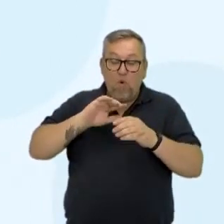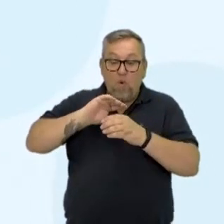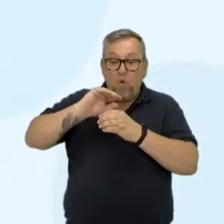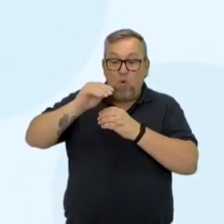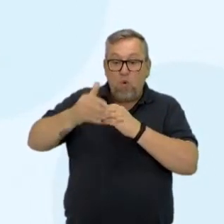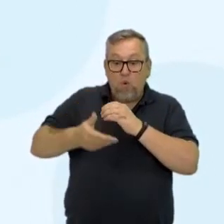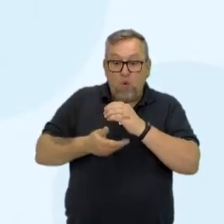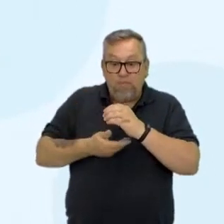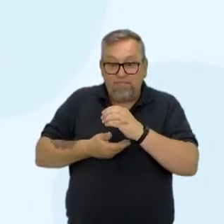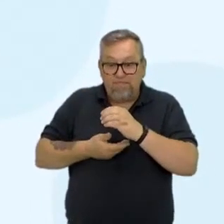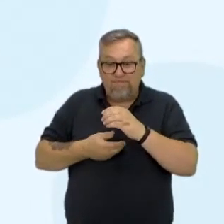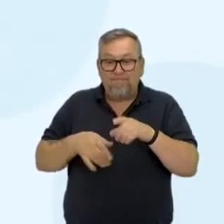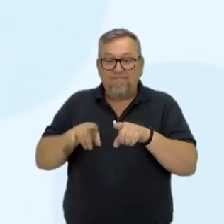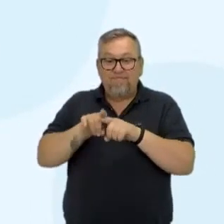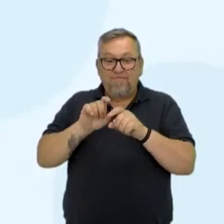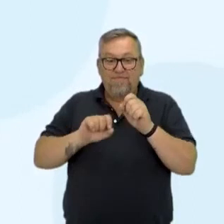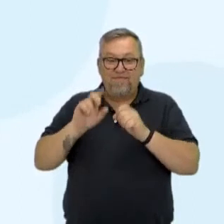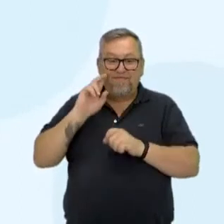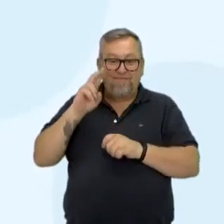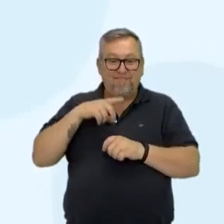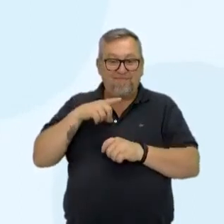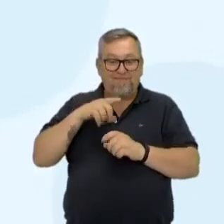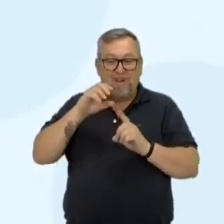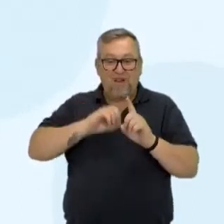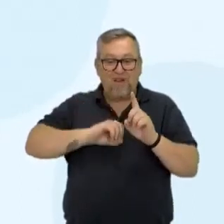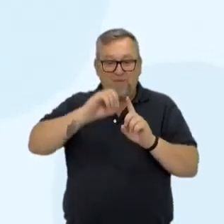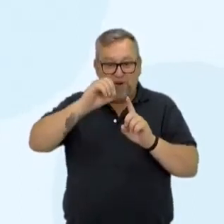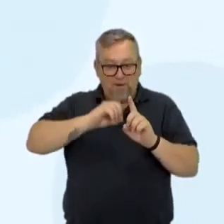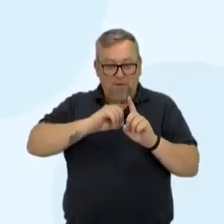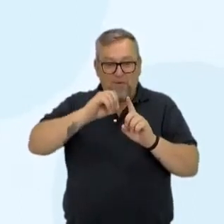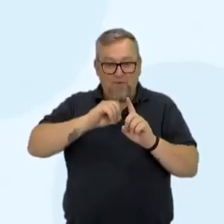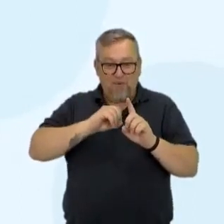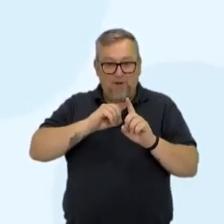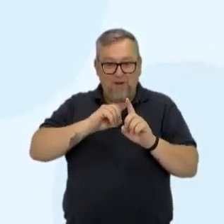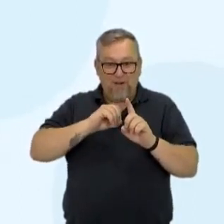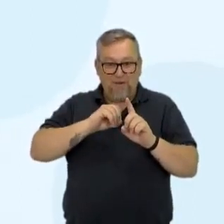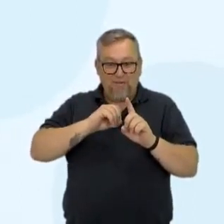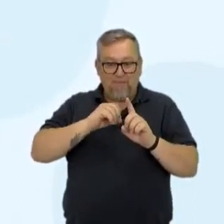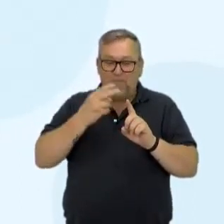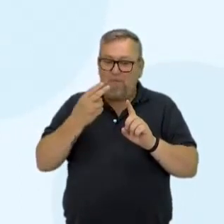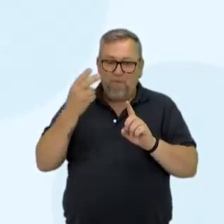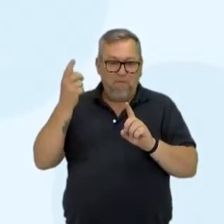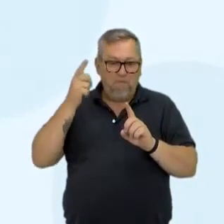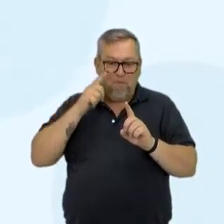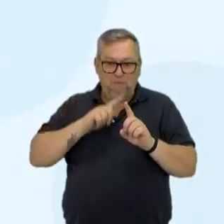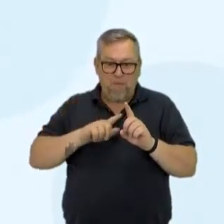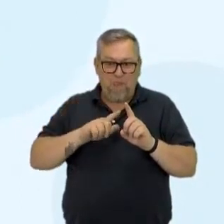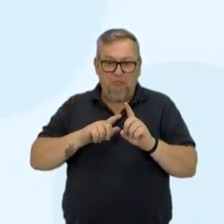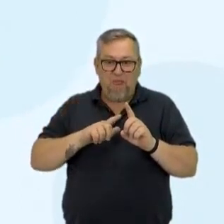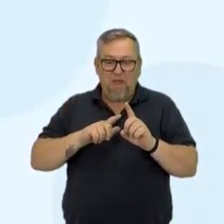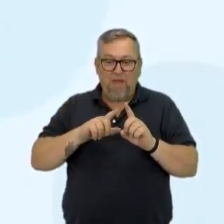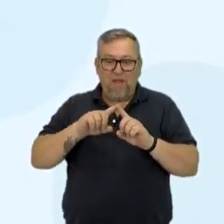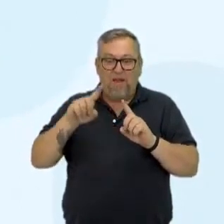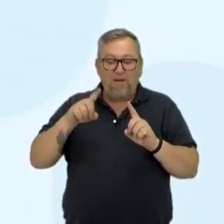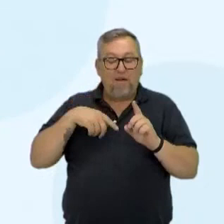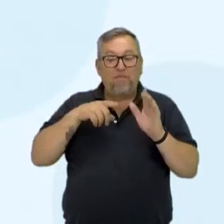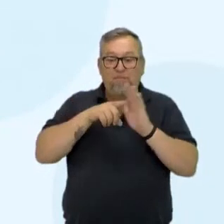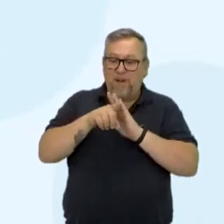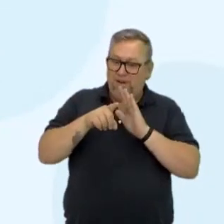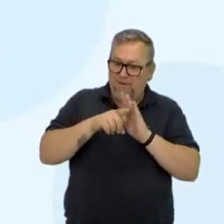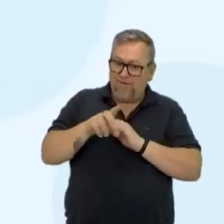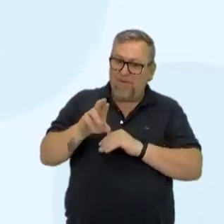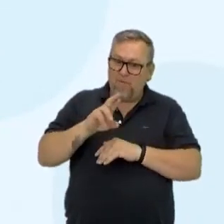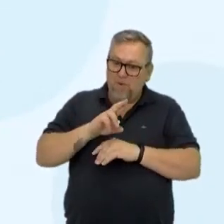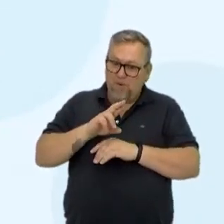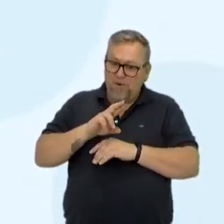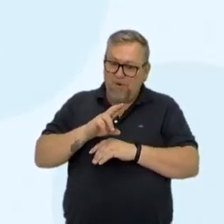Sem isso, e sem também entender um pouquinho o é temperatura, não dá para a gente avançar nas nossas indagações. Veja só,